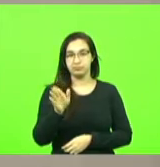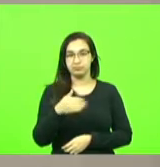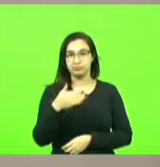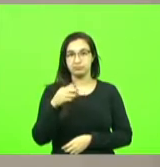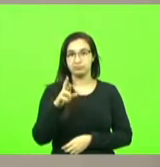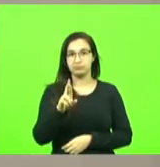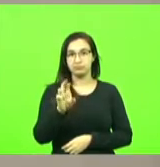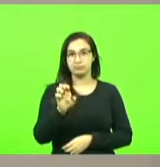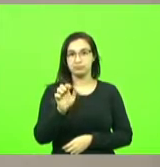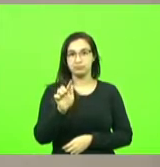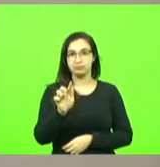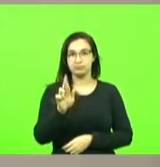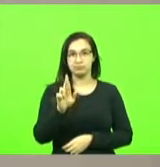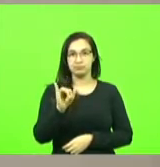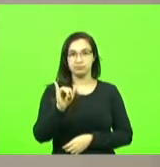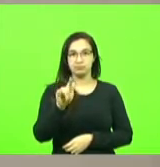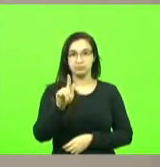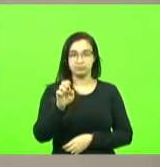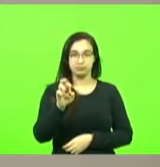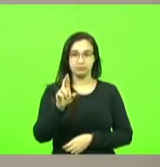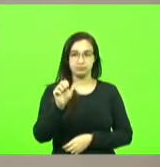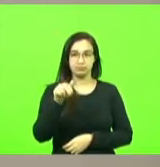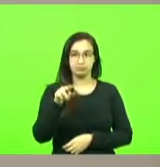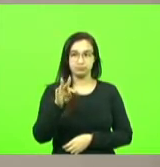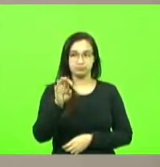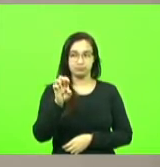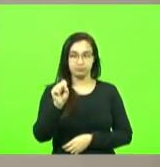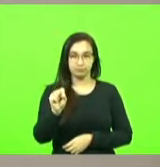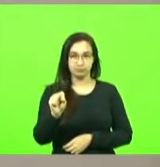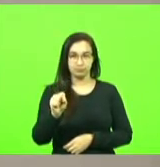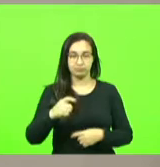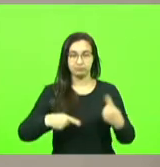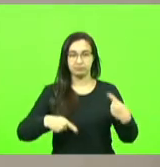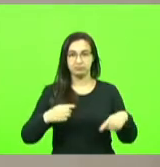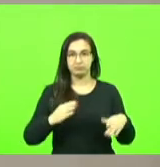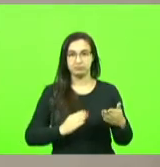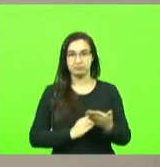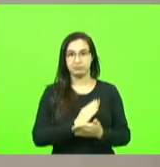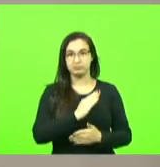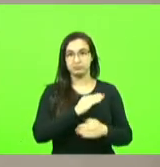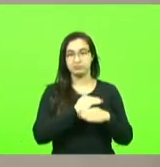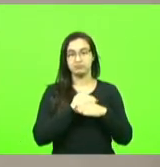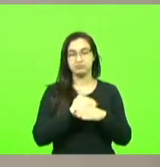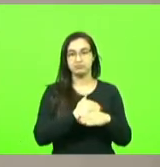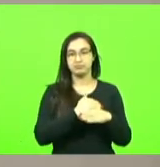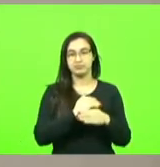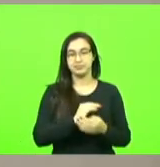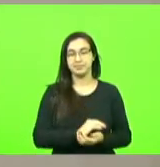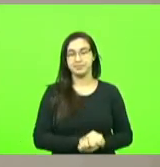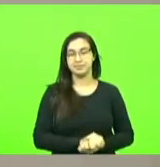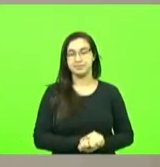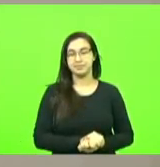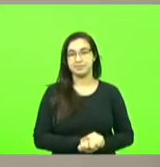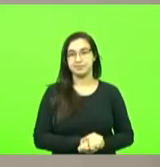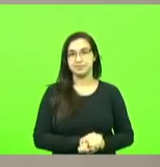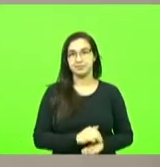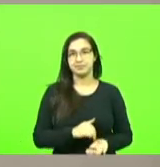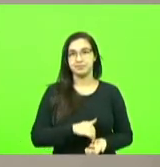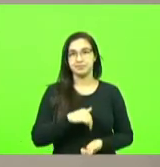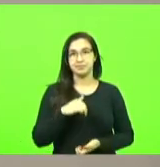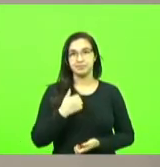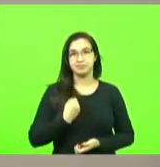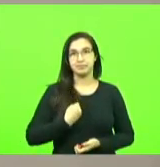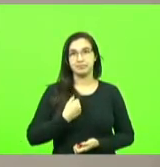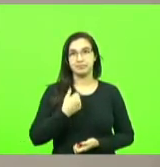não havendo quem queira discutir em votação aprovado por unanimidade moção